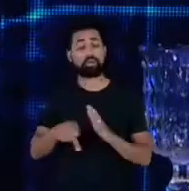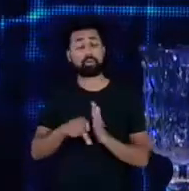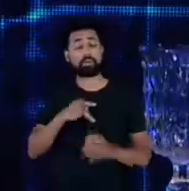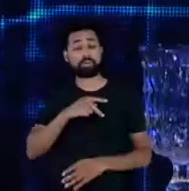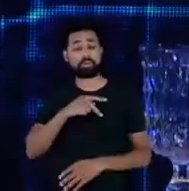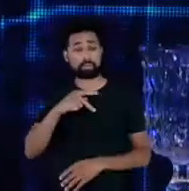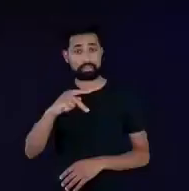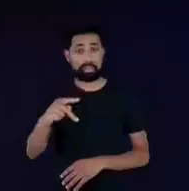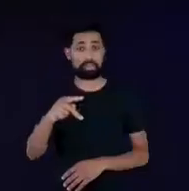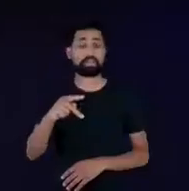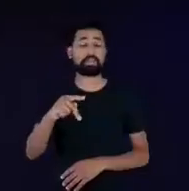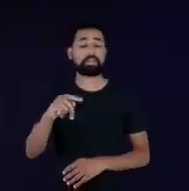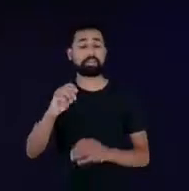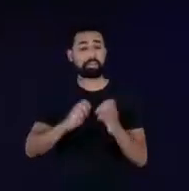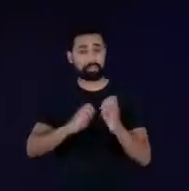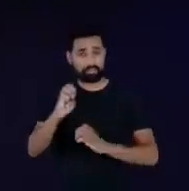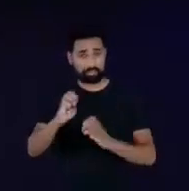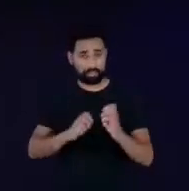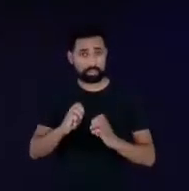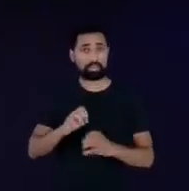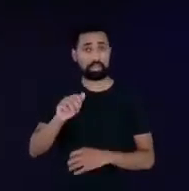conservação de energia Abesco